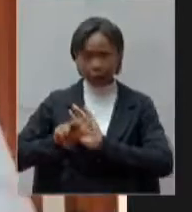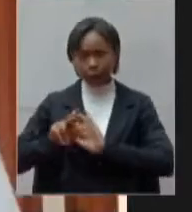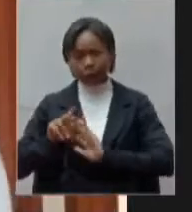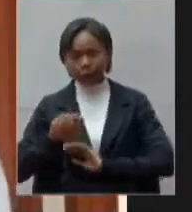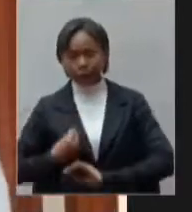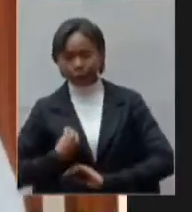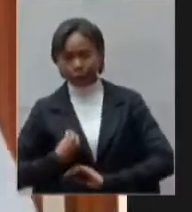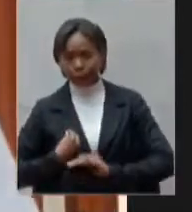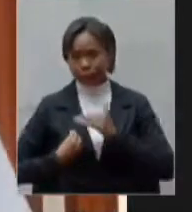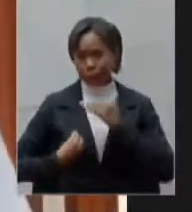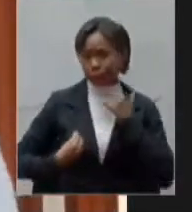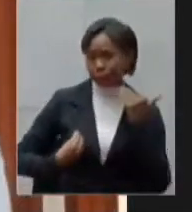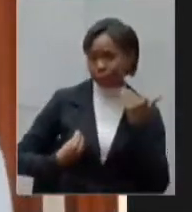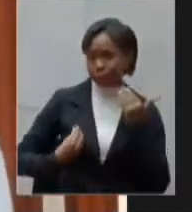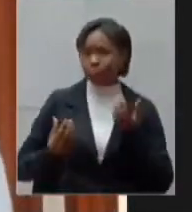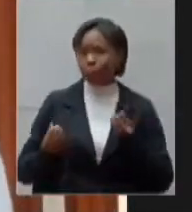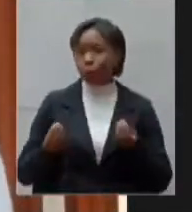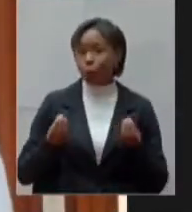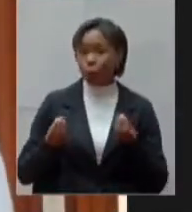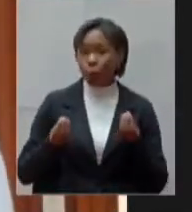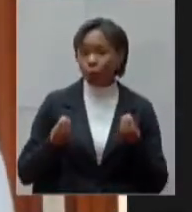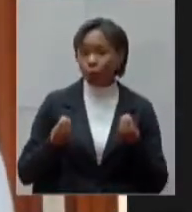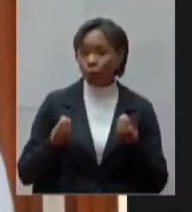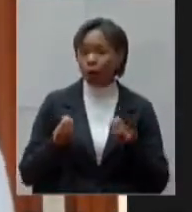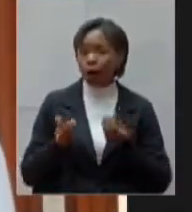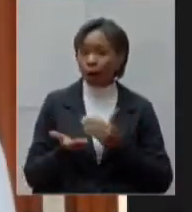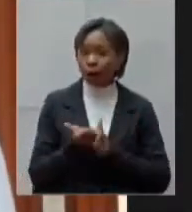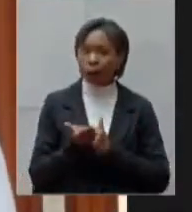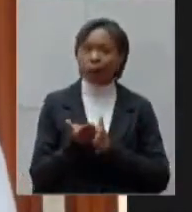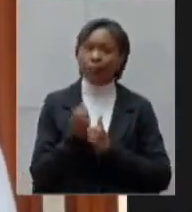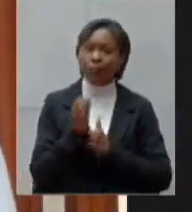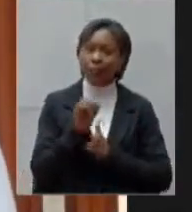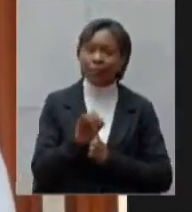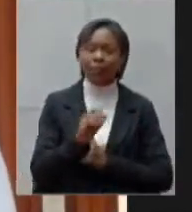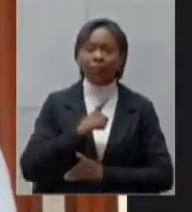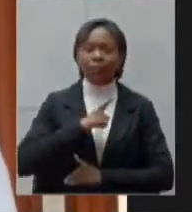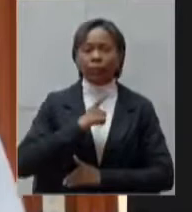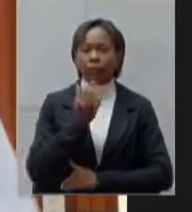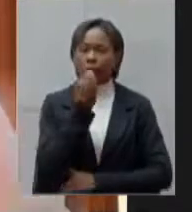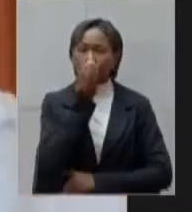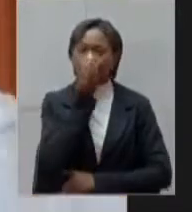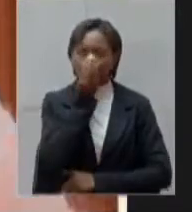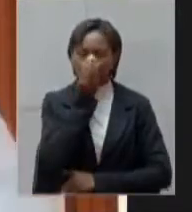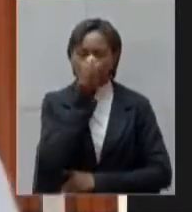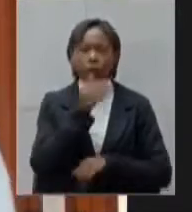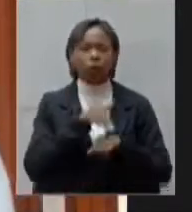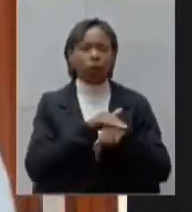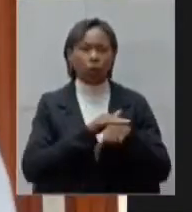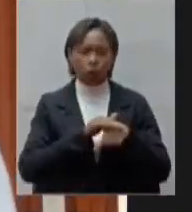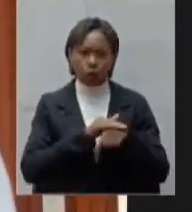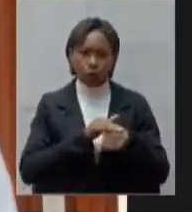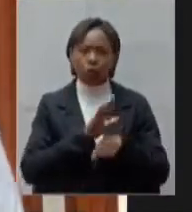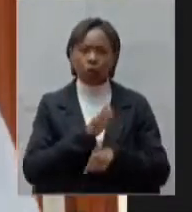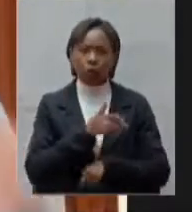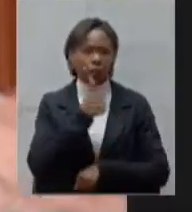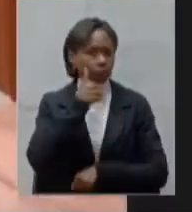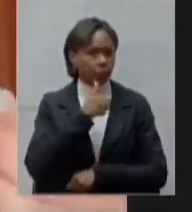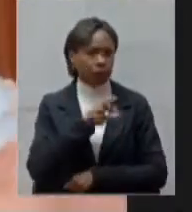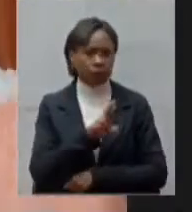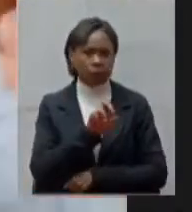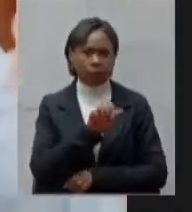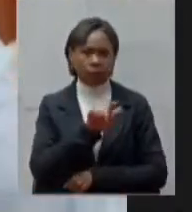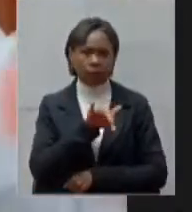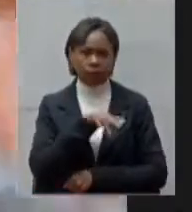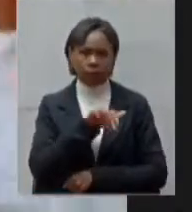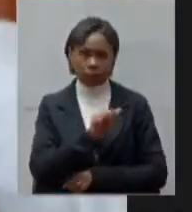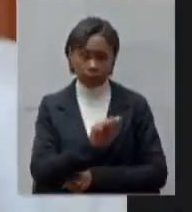os casos grátis são os respiradores então conversei com a Regina que é a presidente da nossa SIGA e ela ficou de